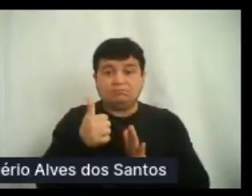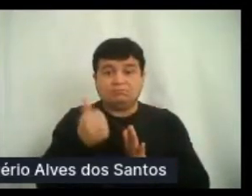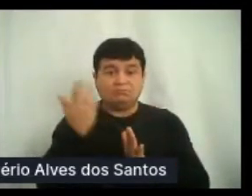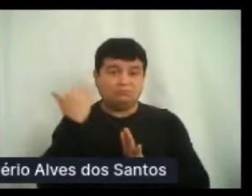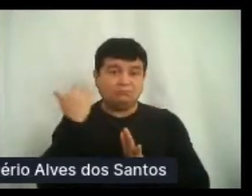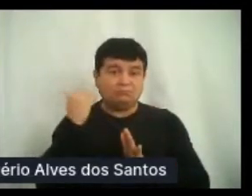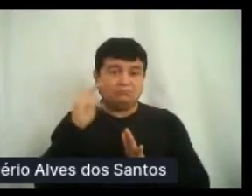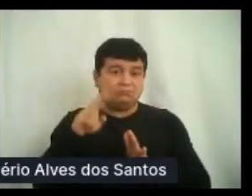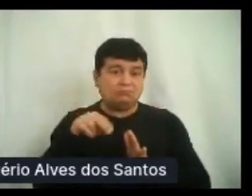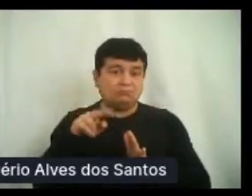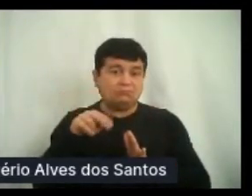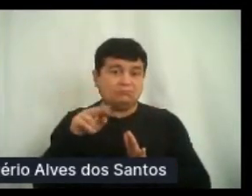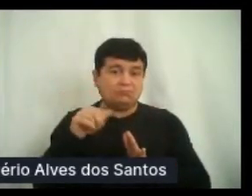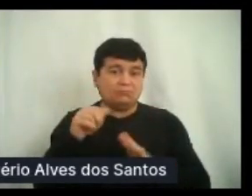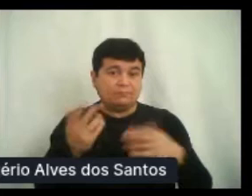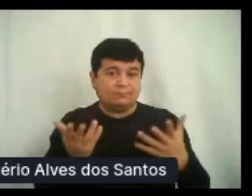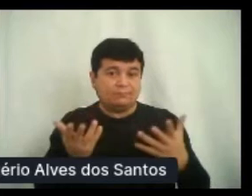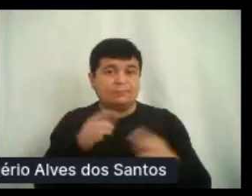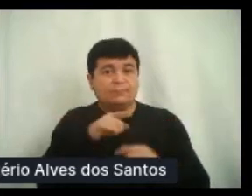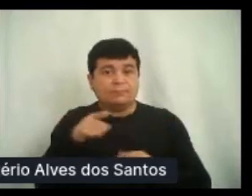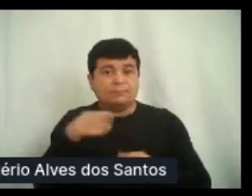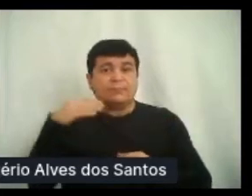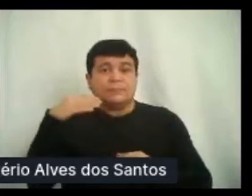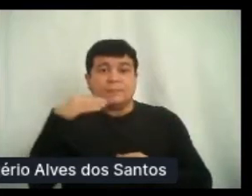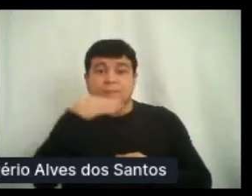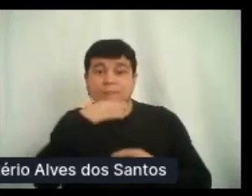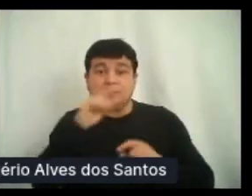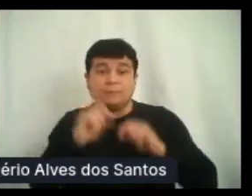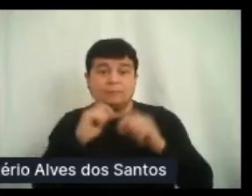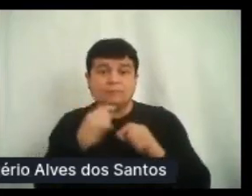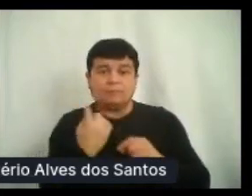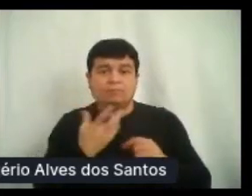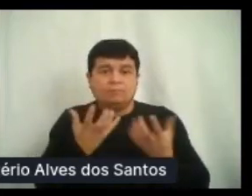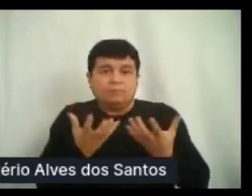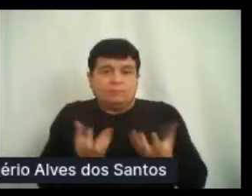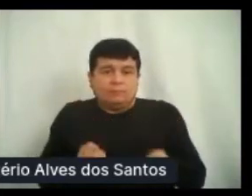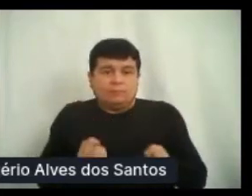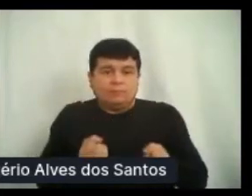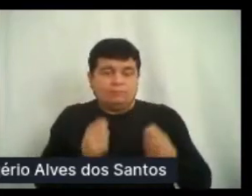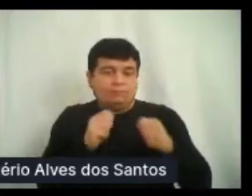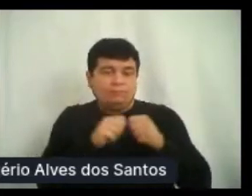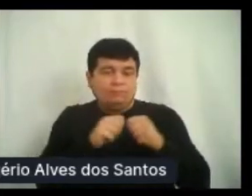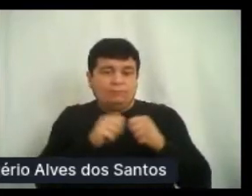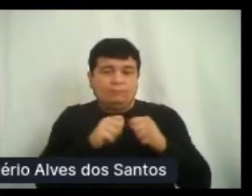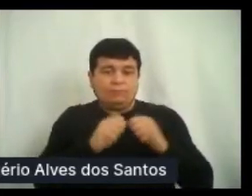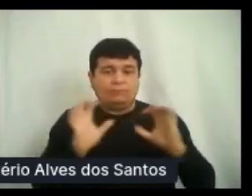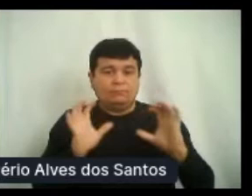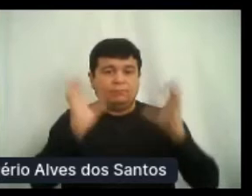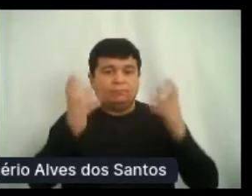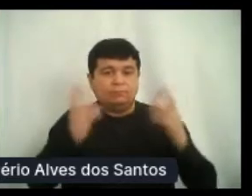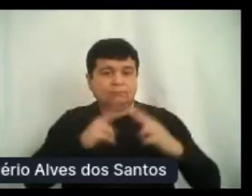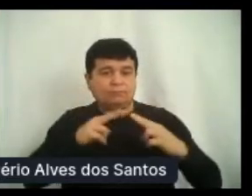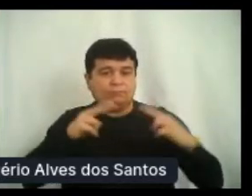Como vocês podem perceber, encaramos o desafio de fazer um evento online, por acreditarmos que, mais do que